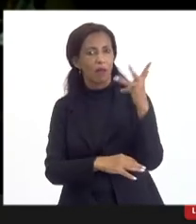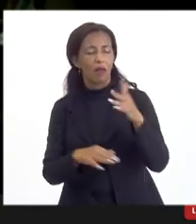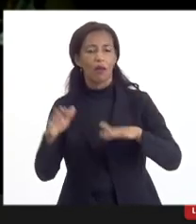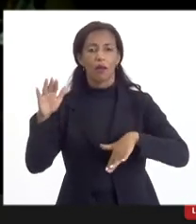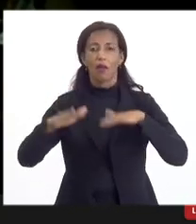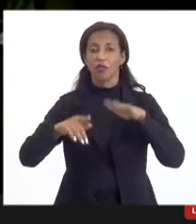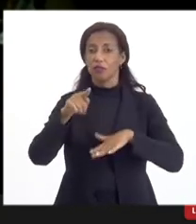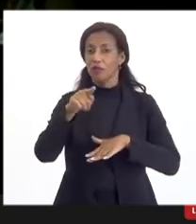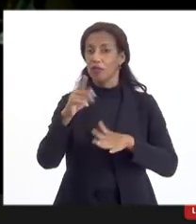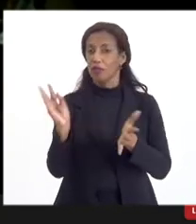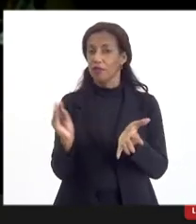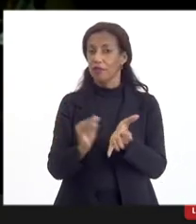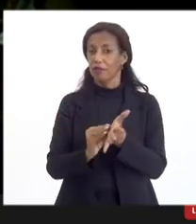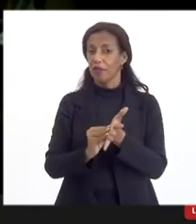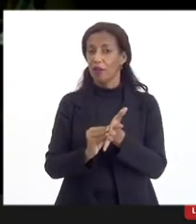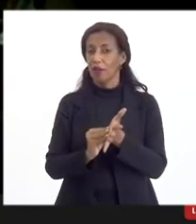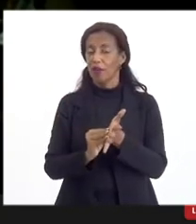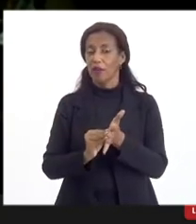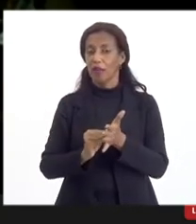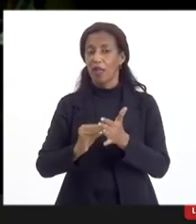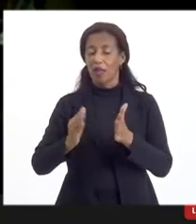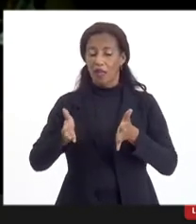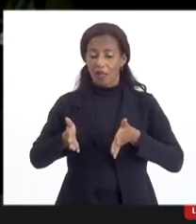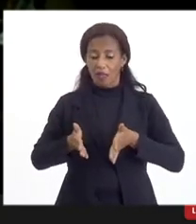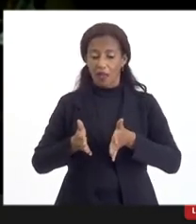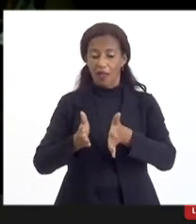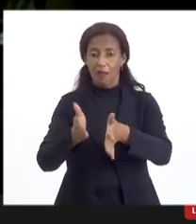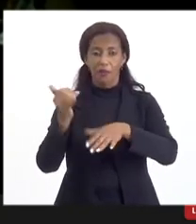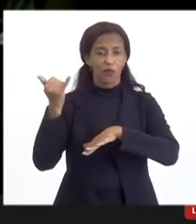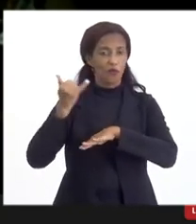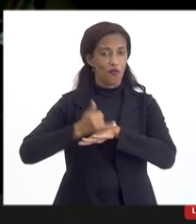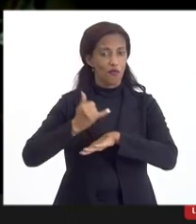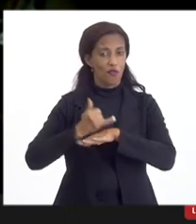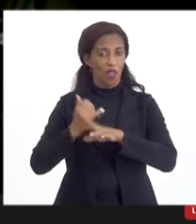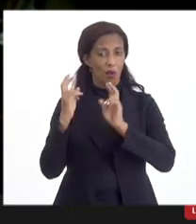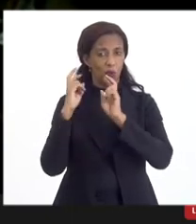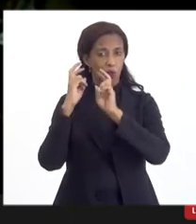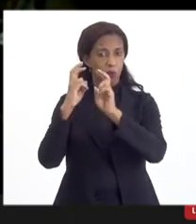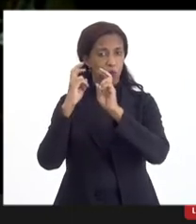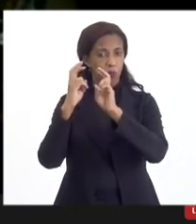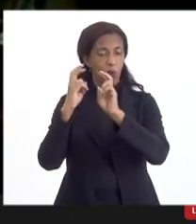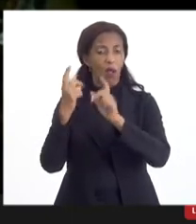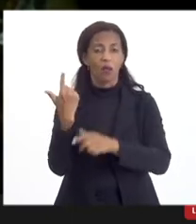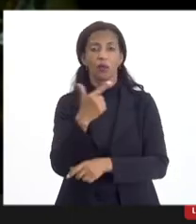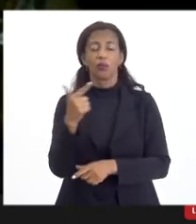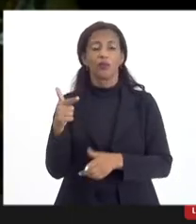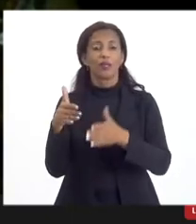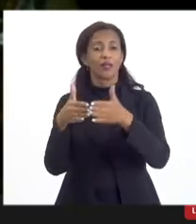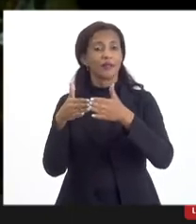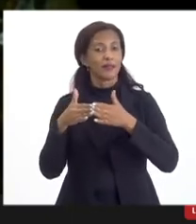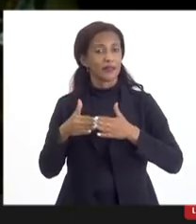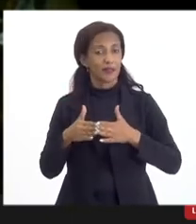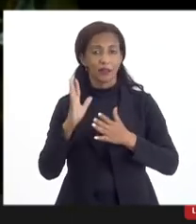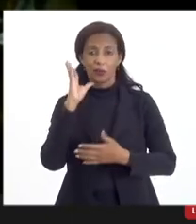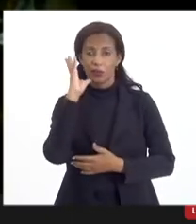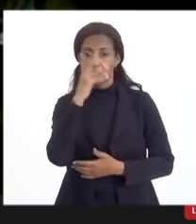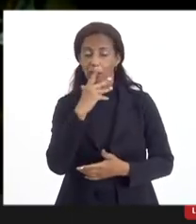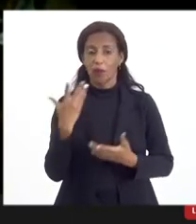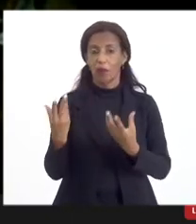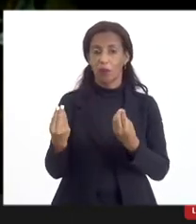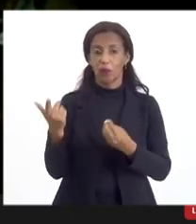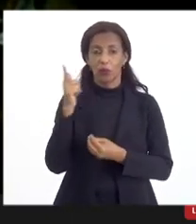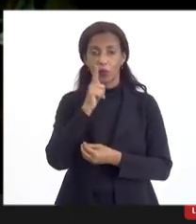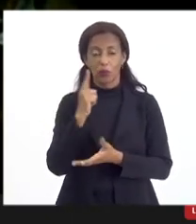vezes não faz uma estrada de ferro, não faz um porto, porque não obtém a licença, ou demora muito para obter a